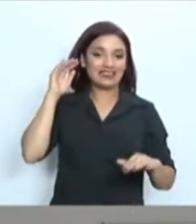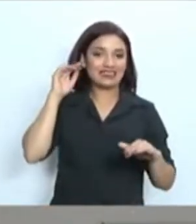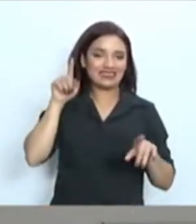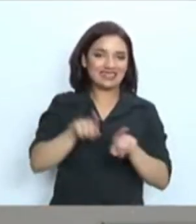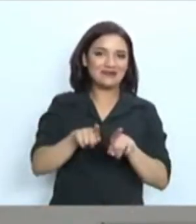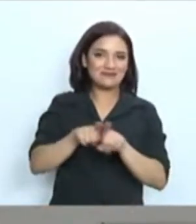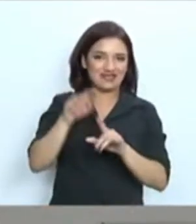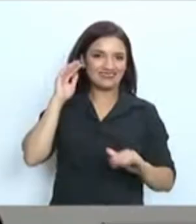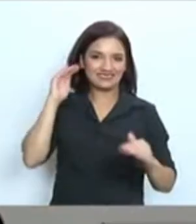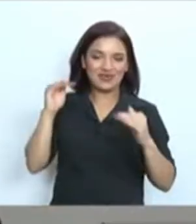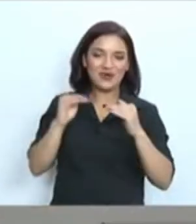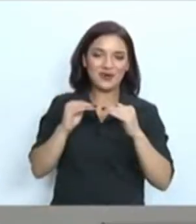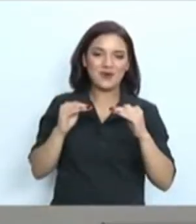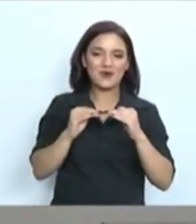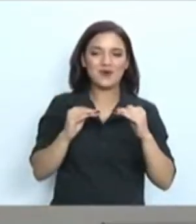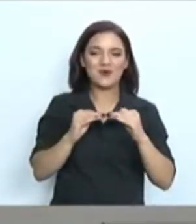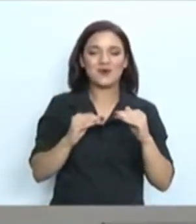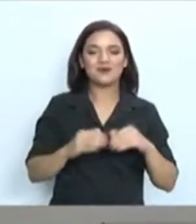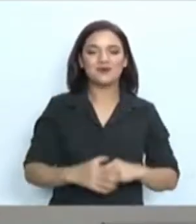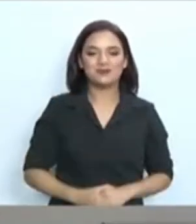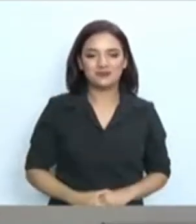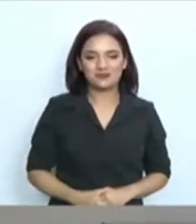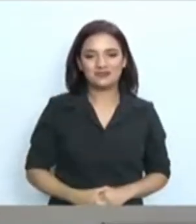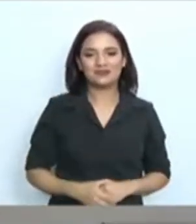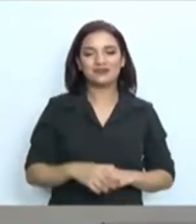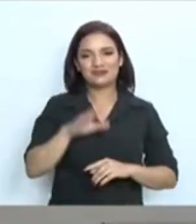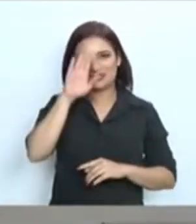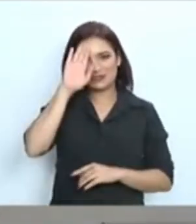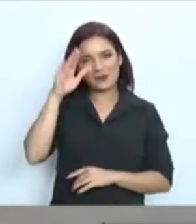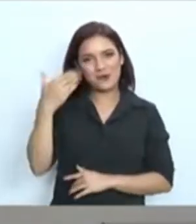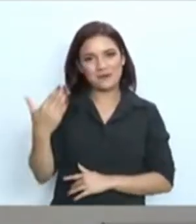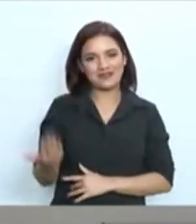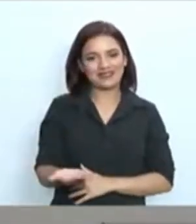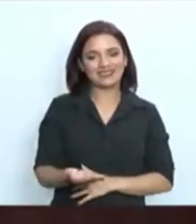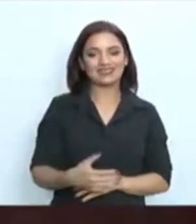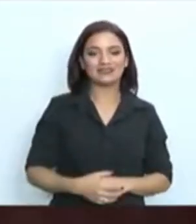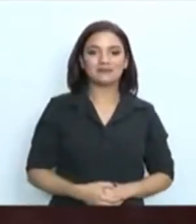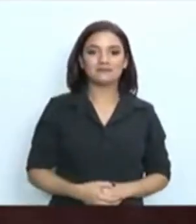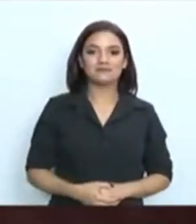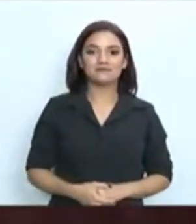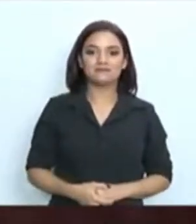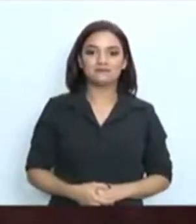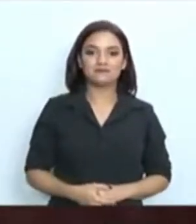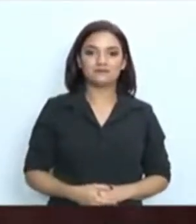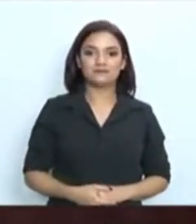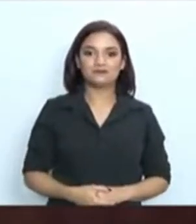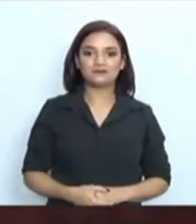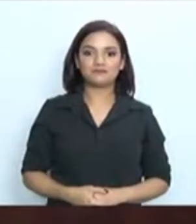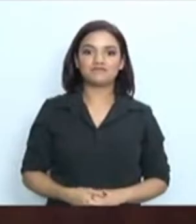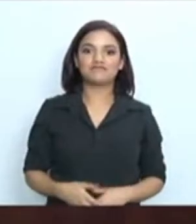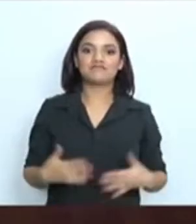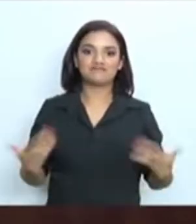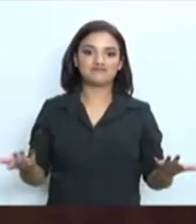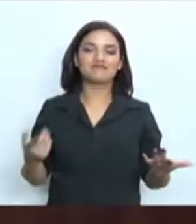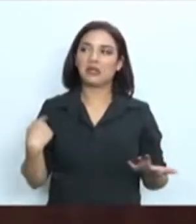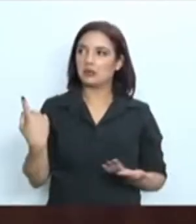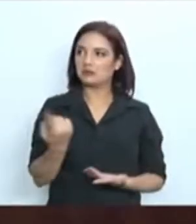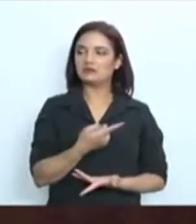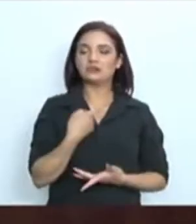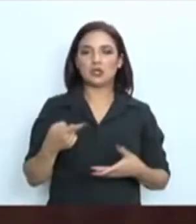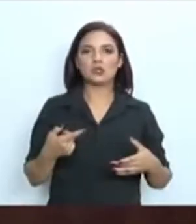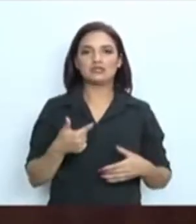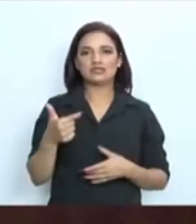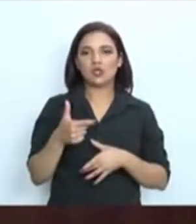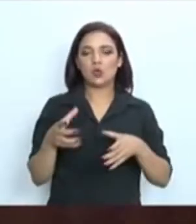minuto, mas também me associo às homenagens prestadas. Eu acho que a manifestação é unânime da turma